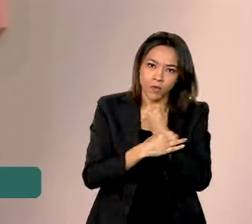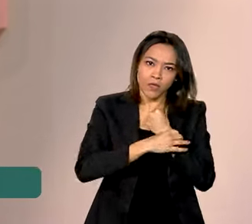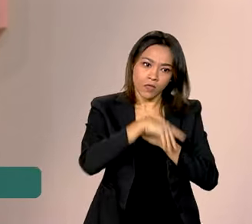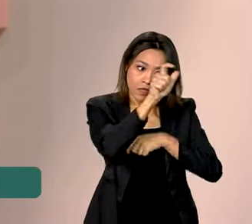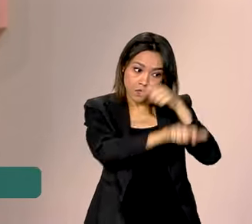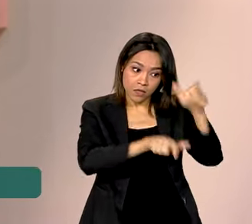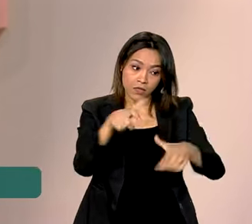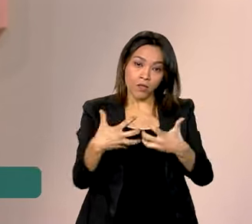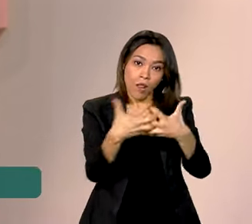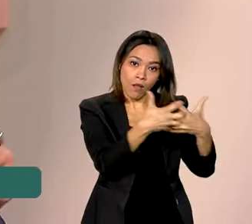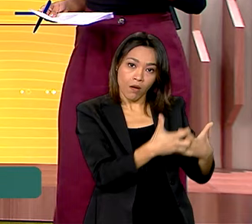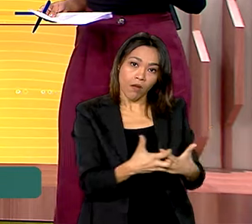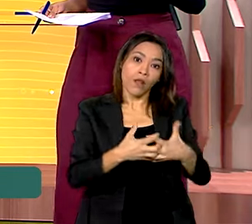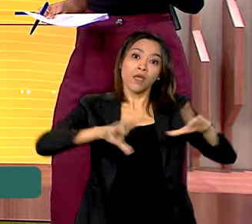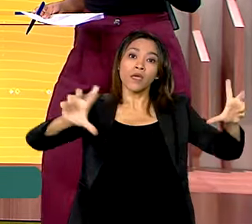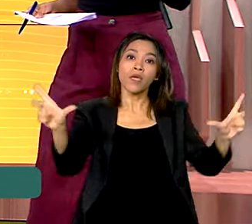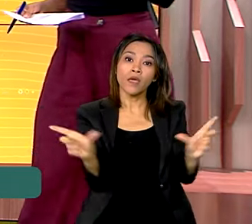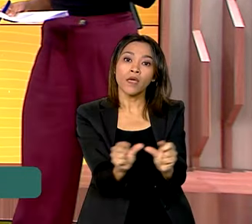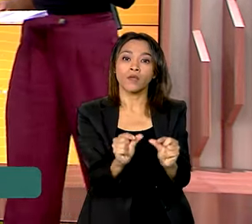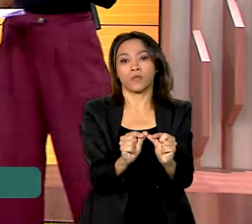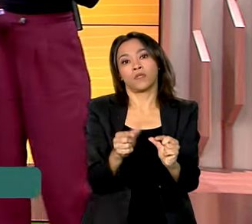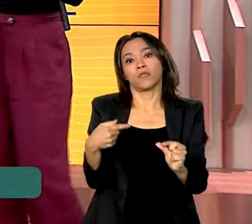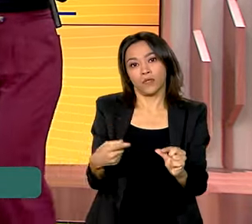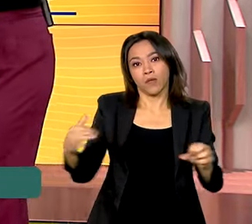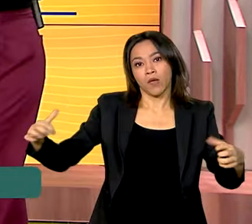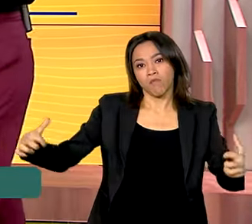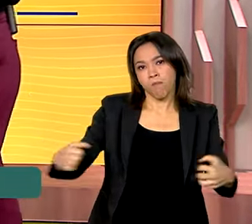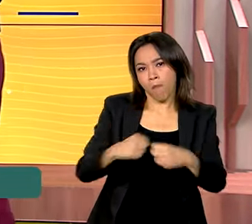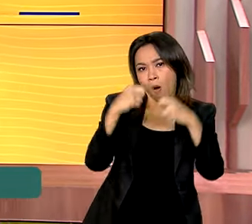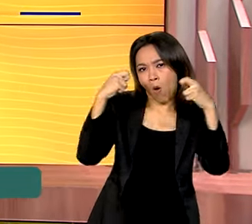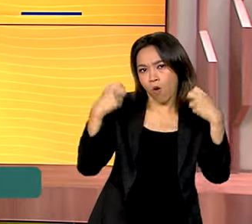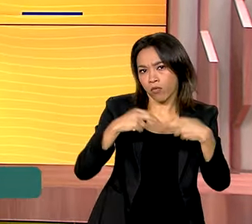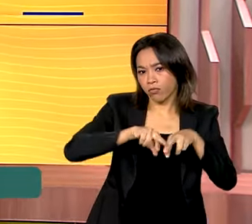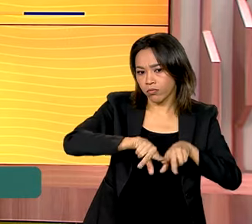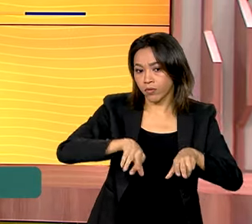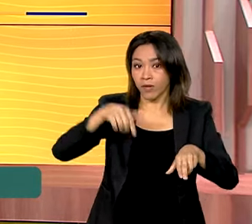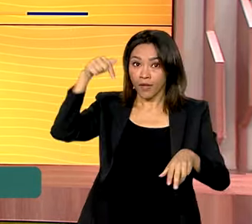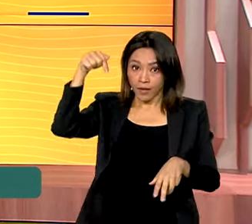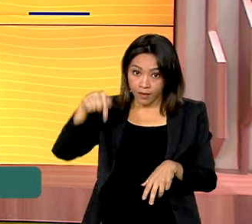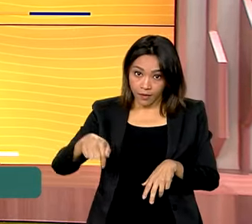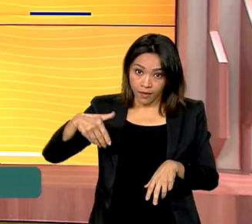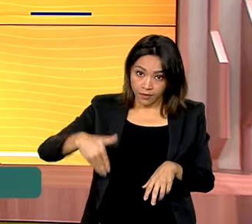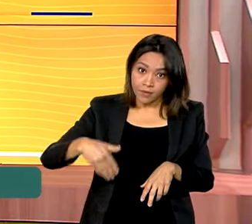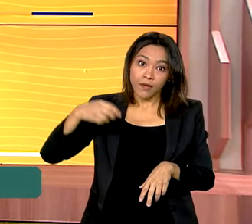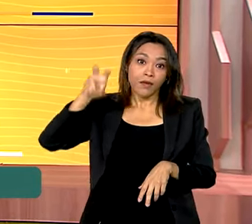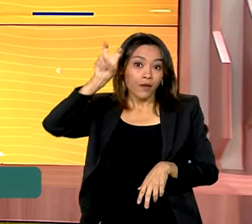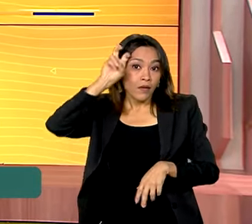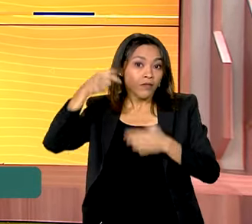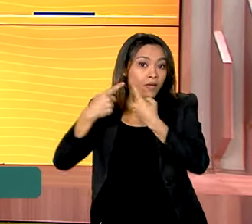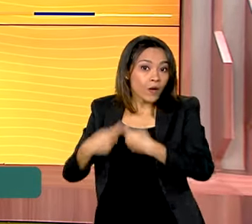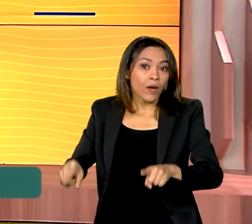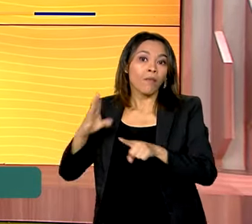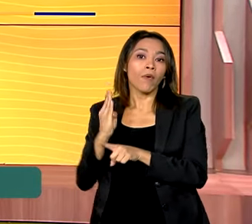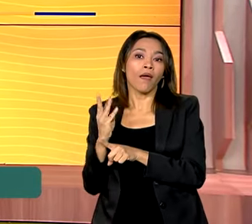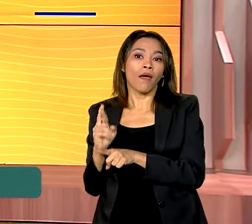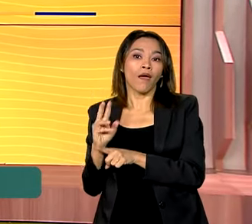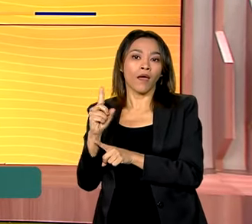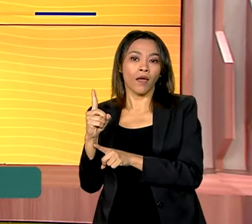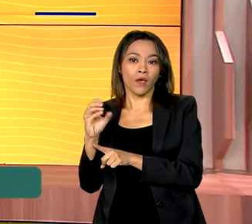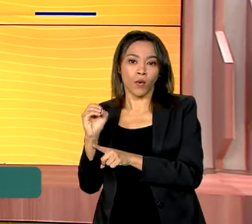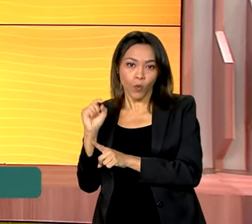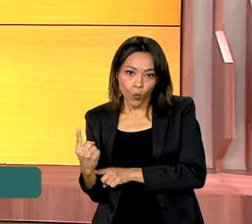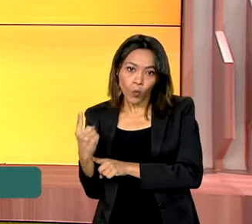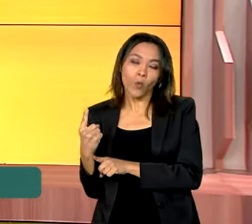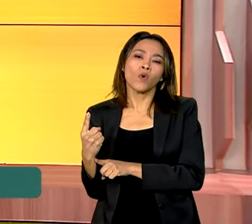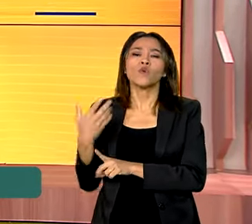redução de acidentes. Nesta quinta-feira, foi inaugurado o ponto de parada na BR-101, na região sul do país.